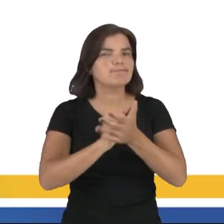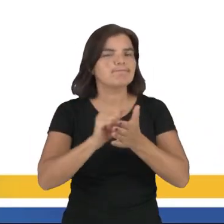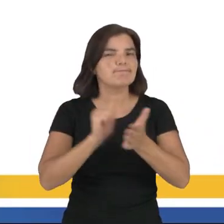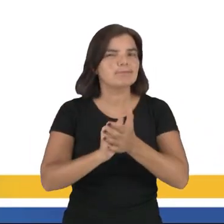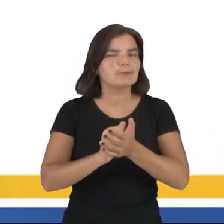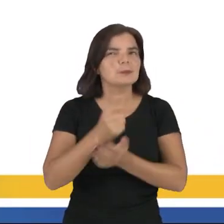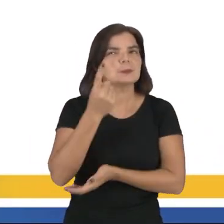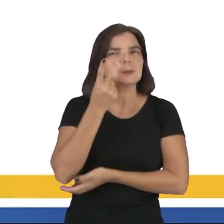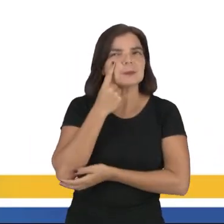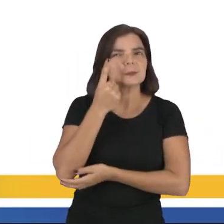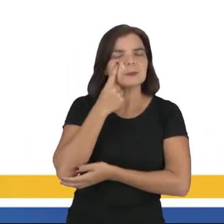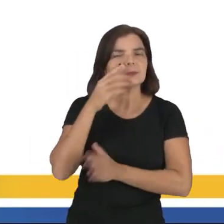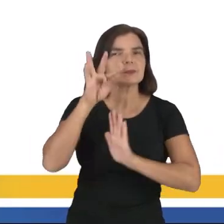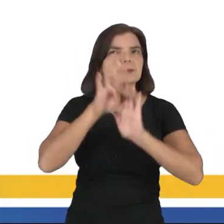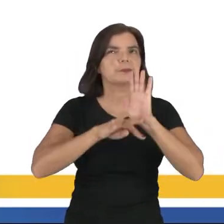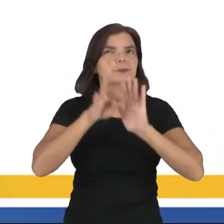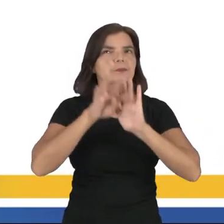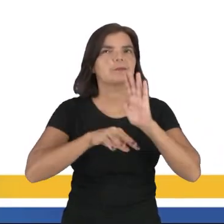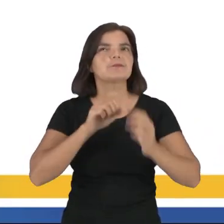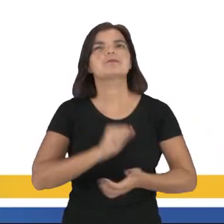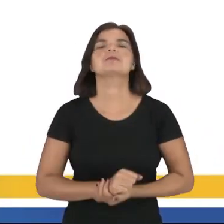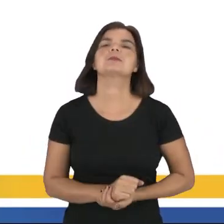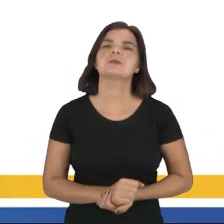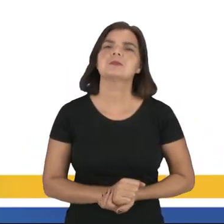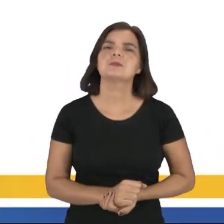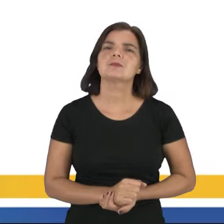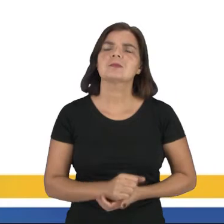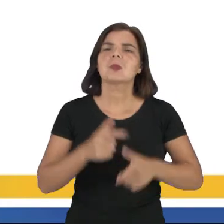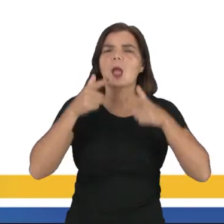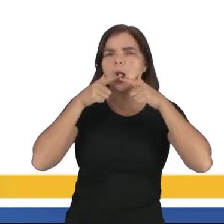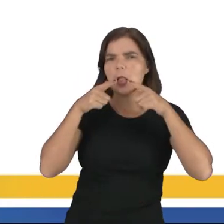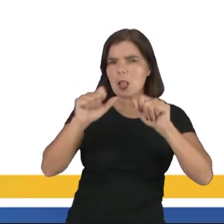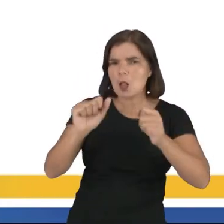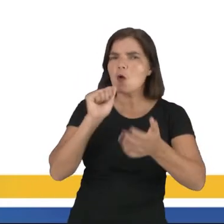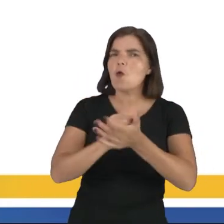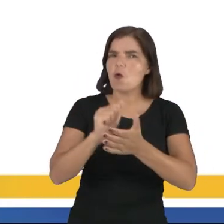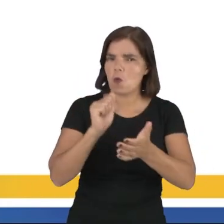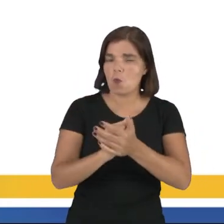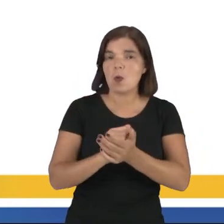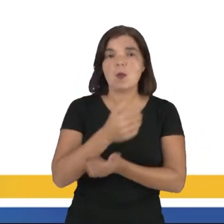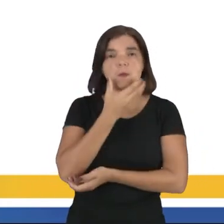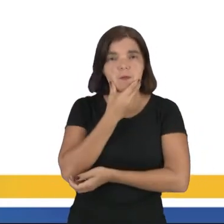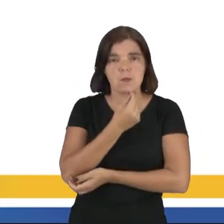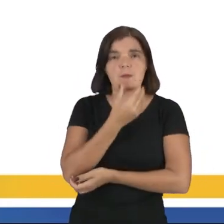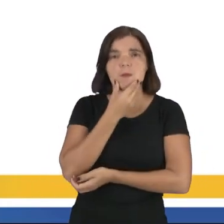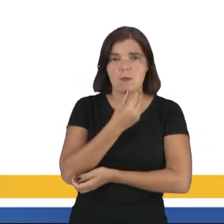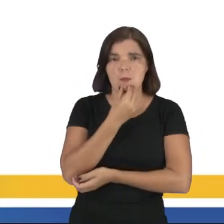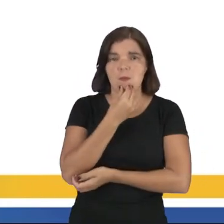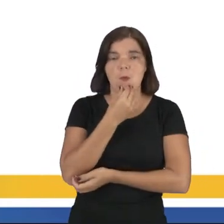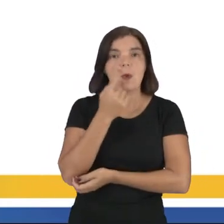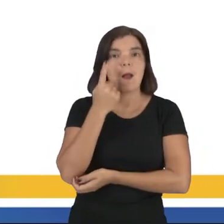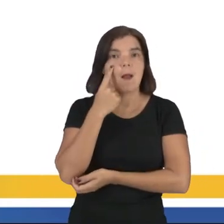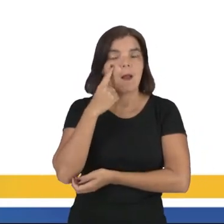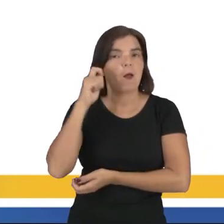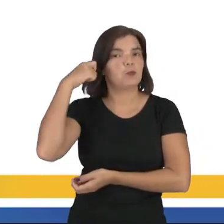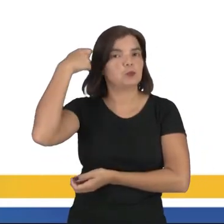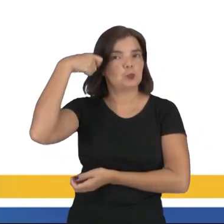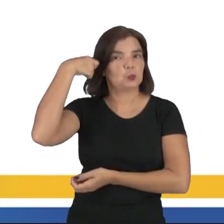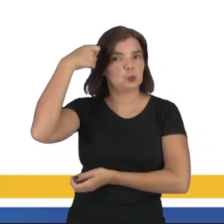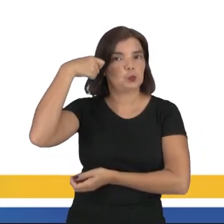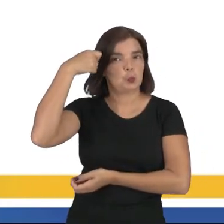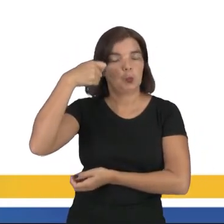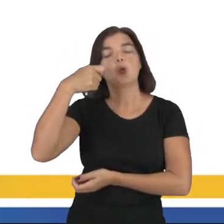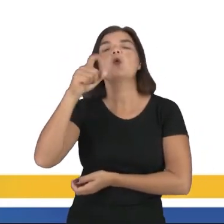verbal. Gente, observem esse texto. A linguagem não verbal se trata de um homem. Esse homem é um ator